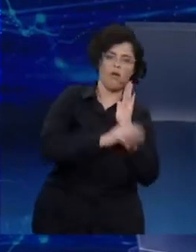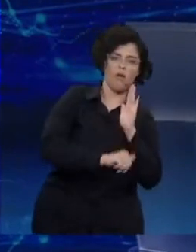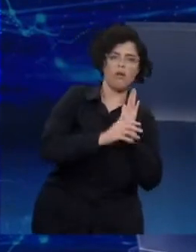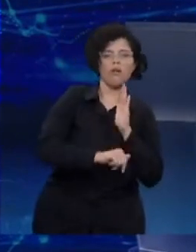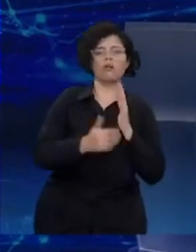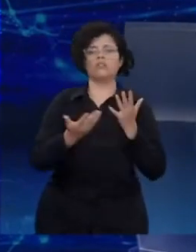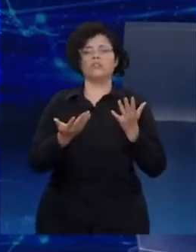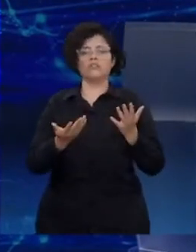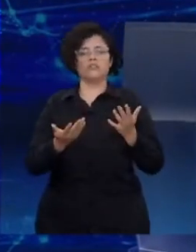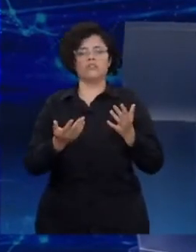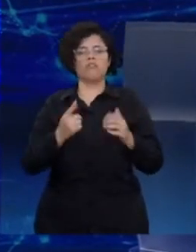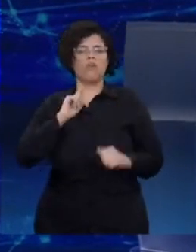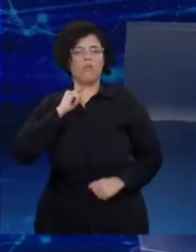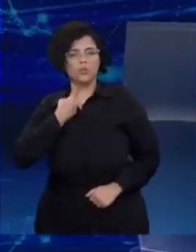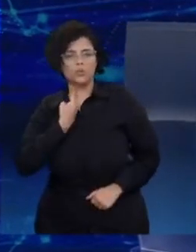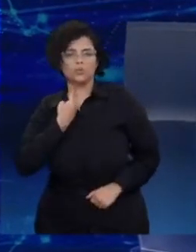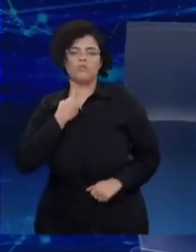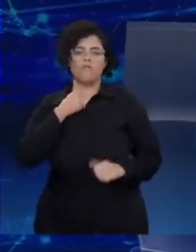da roubalheira e do desrespeito para com as regras.